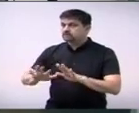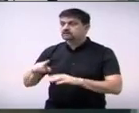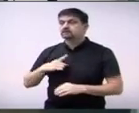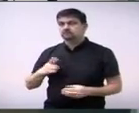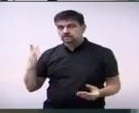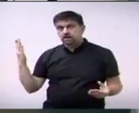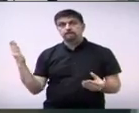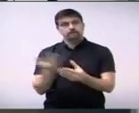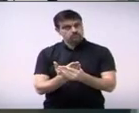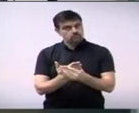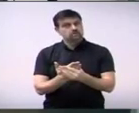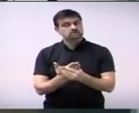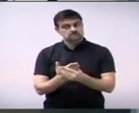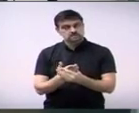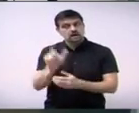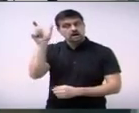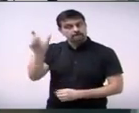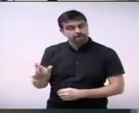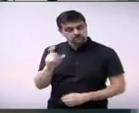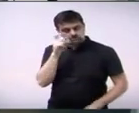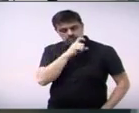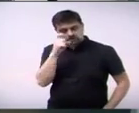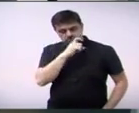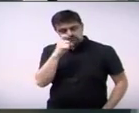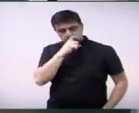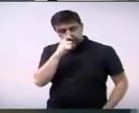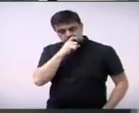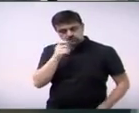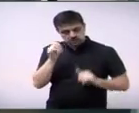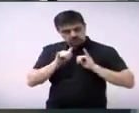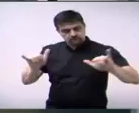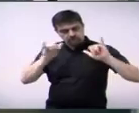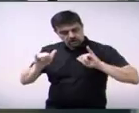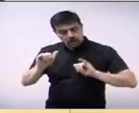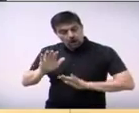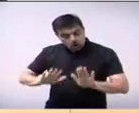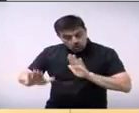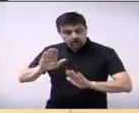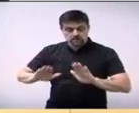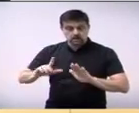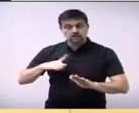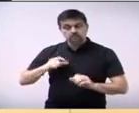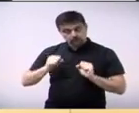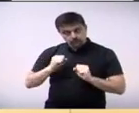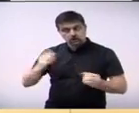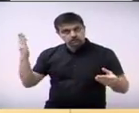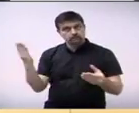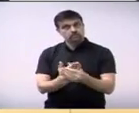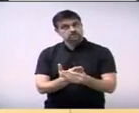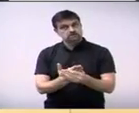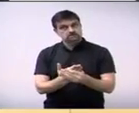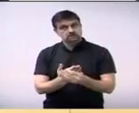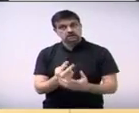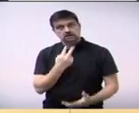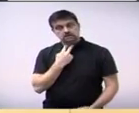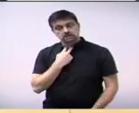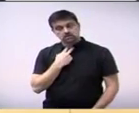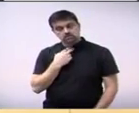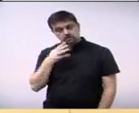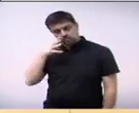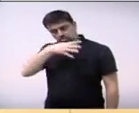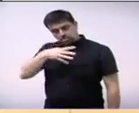cabeça para quem falou besteira ok até logo boa noite antes de passar a palavra para o nosso vereador peço licença só para